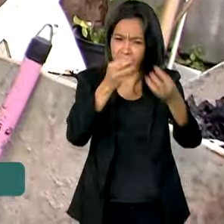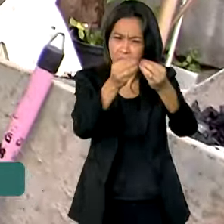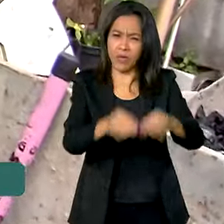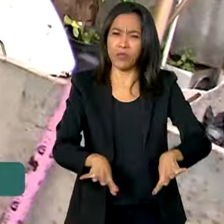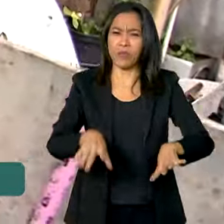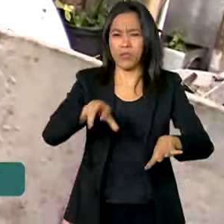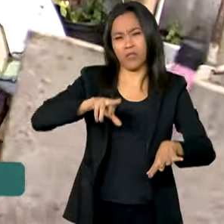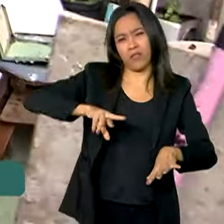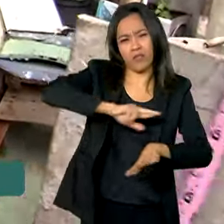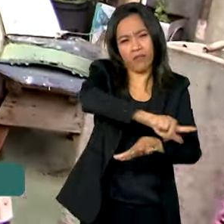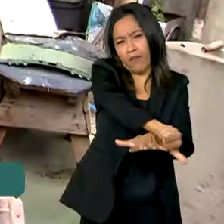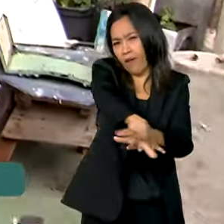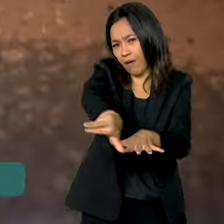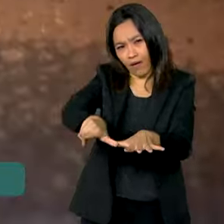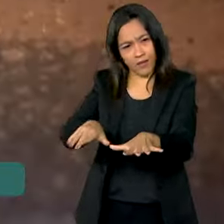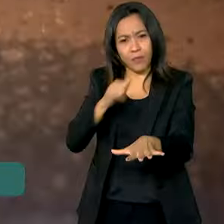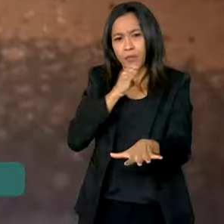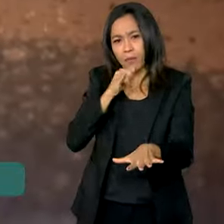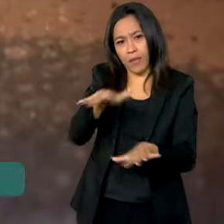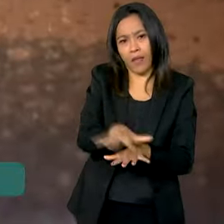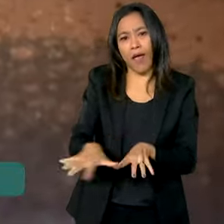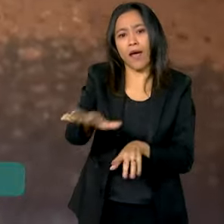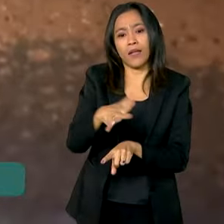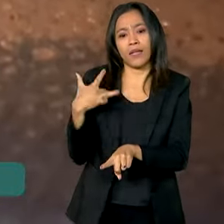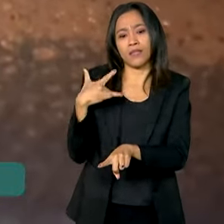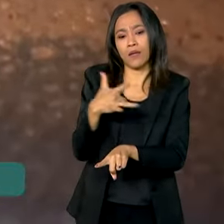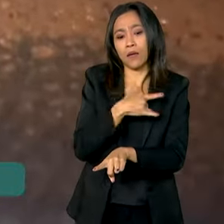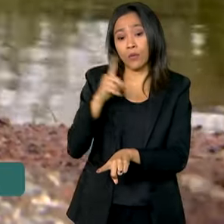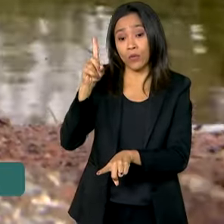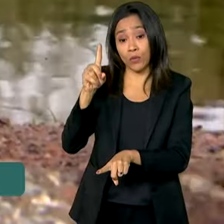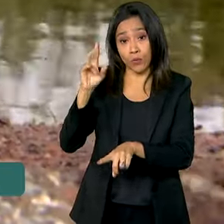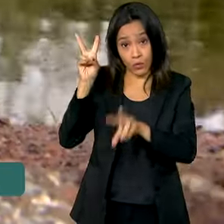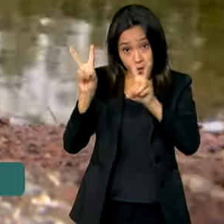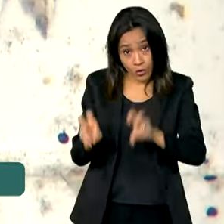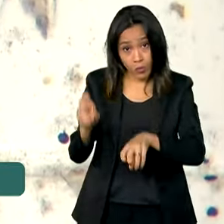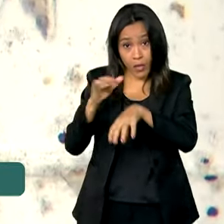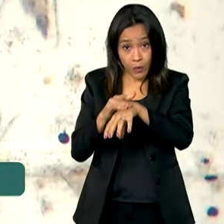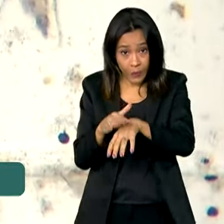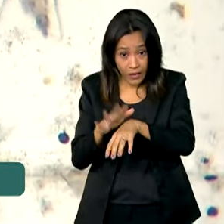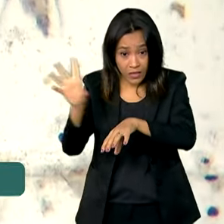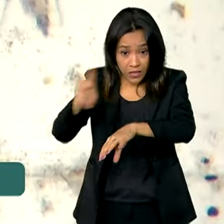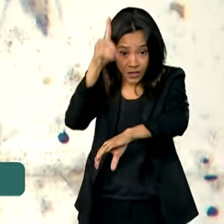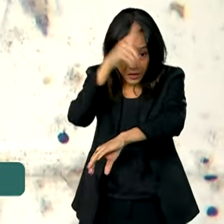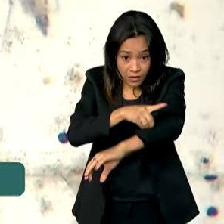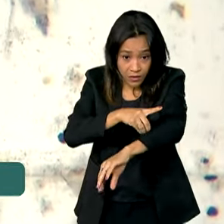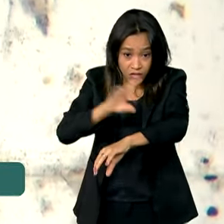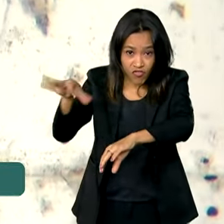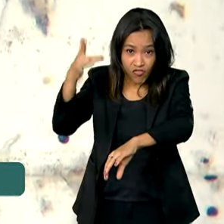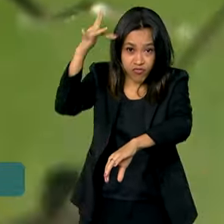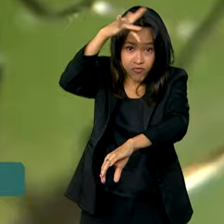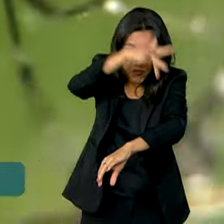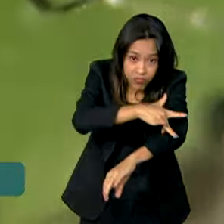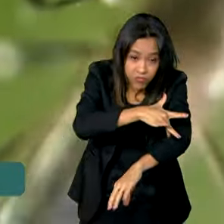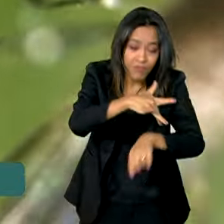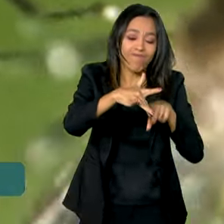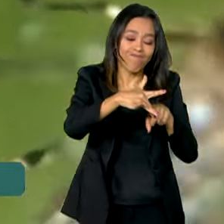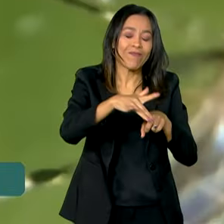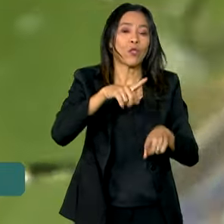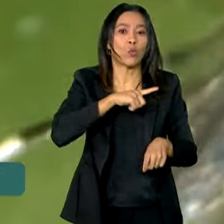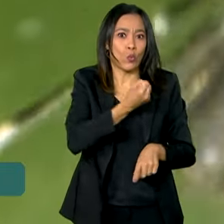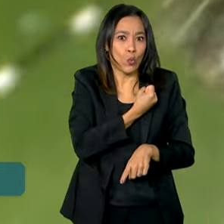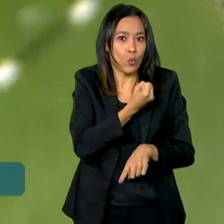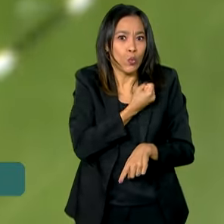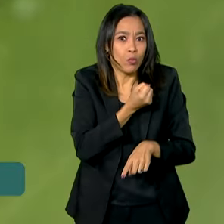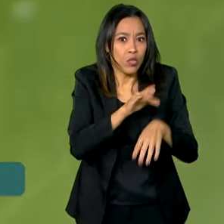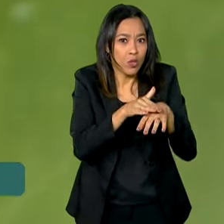Na área da saúde, quando se fala da transmissão da dengue e de outras arboviroses, os gaúchos viram os números de